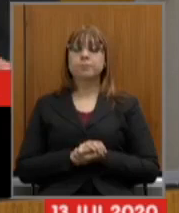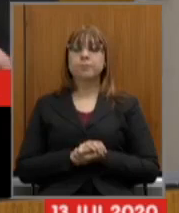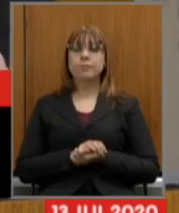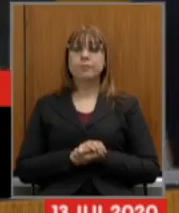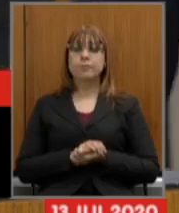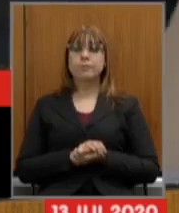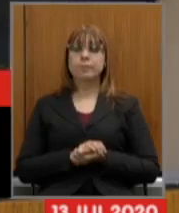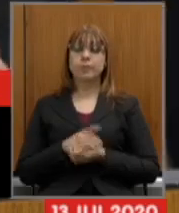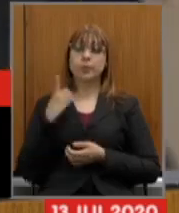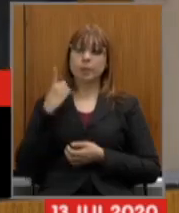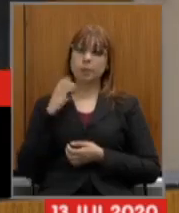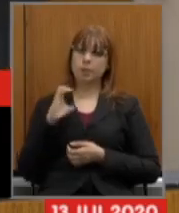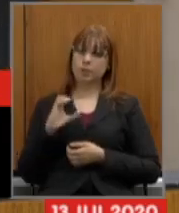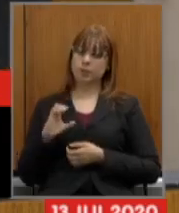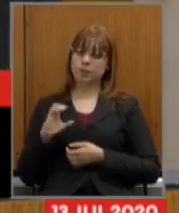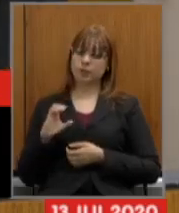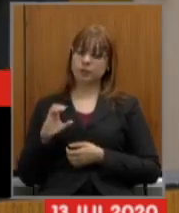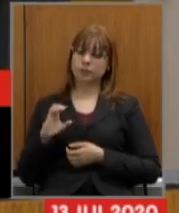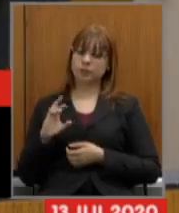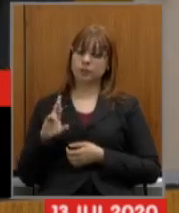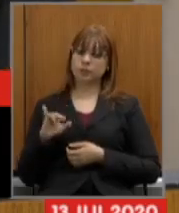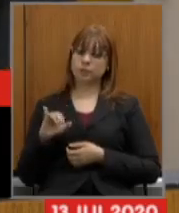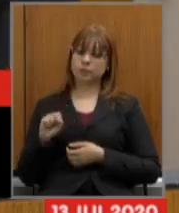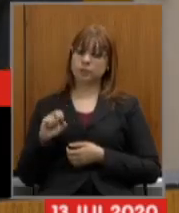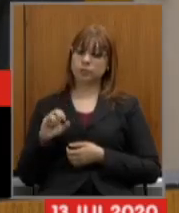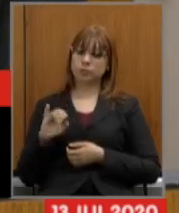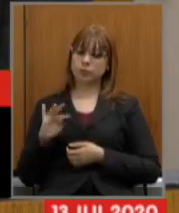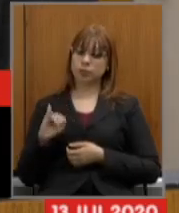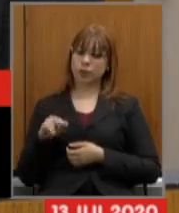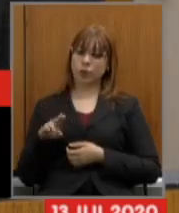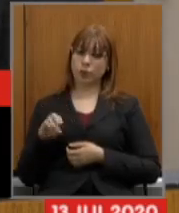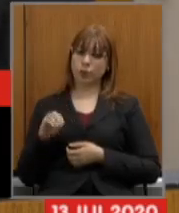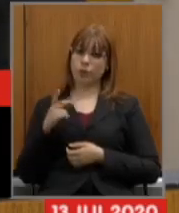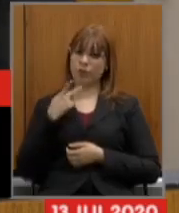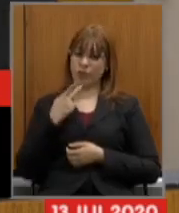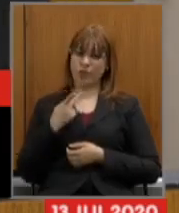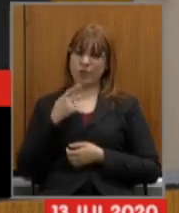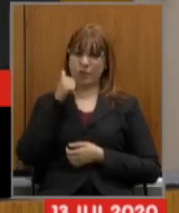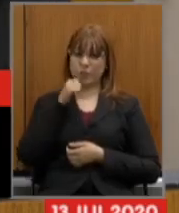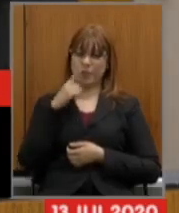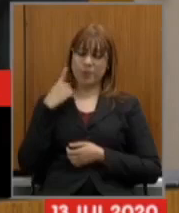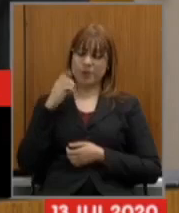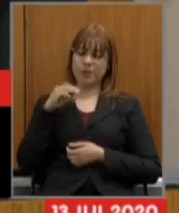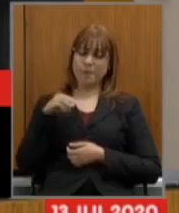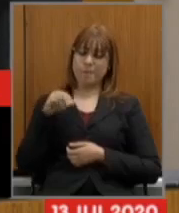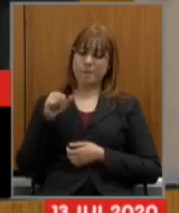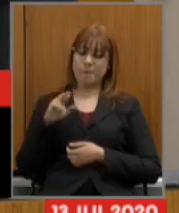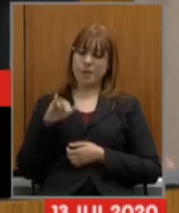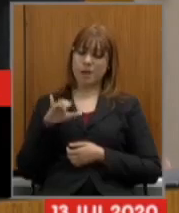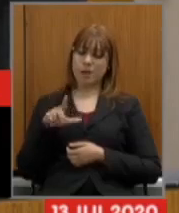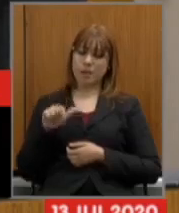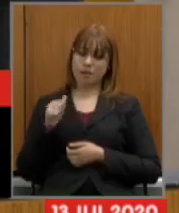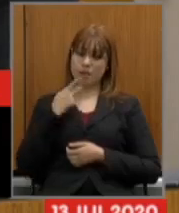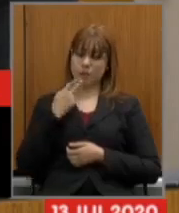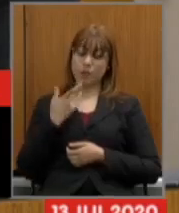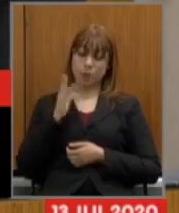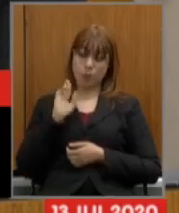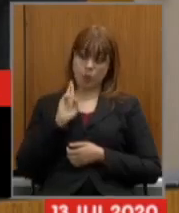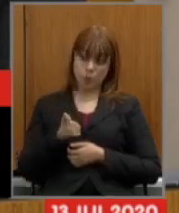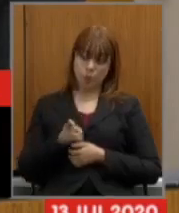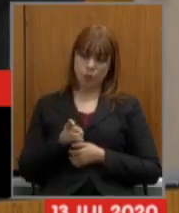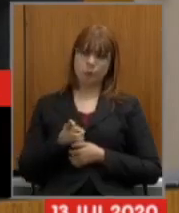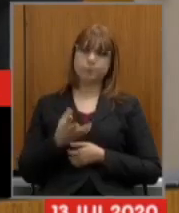deputado cristiano que se colocou sobre a questão da deputada Marília bom deputada Marília só